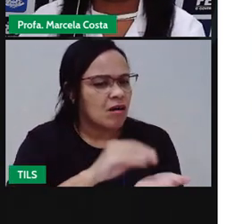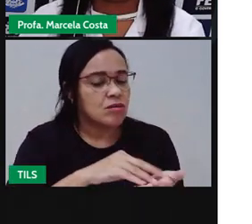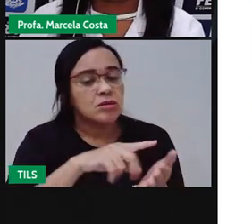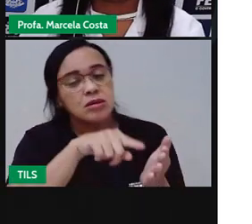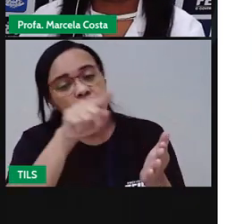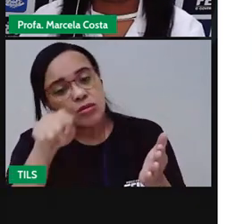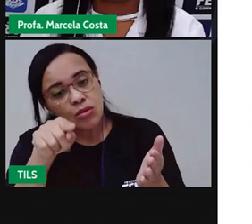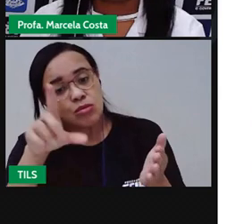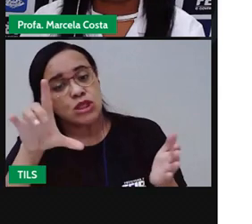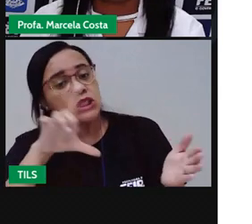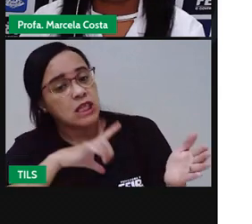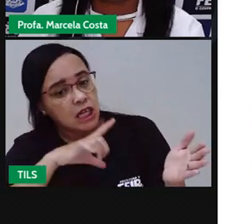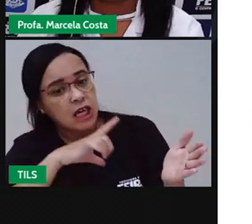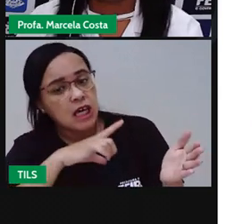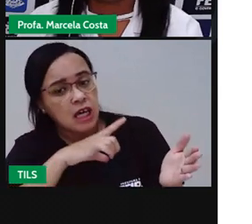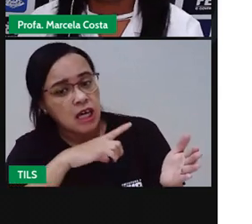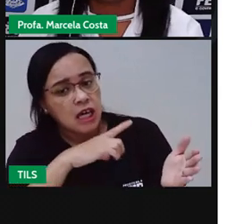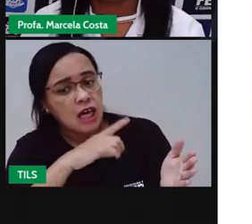imagem?